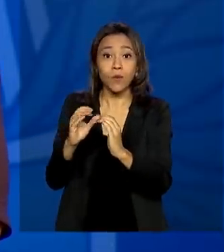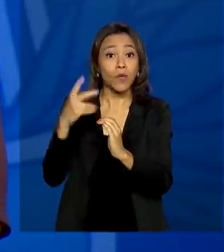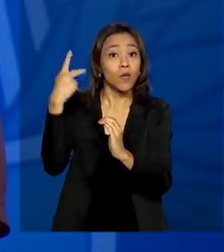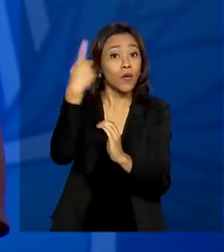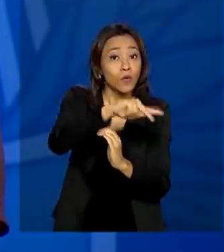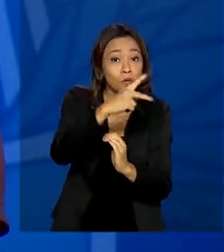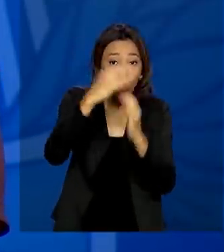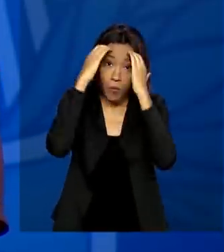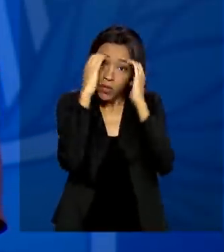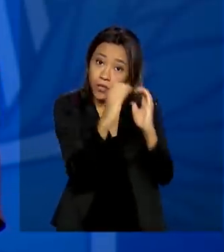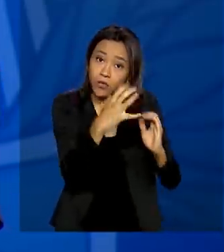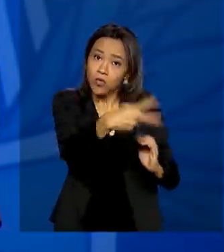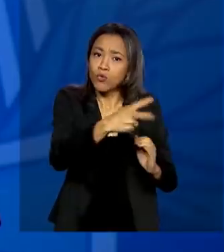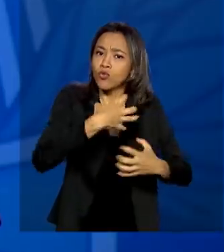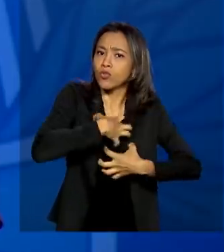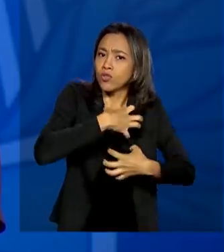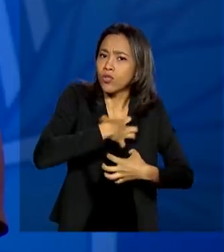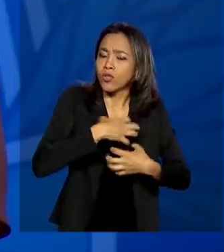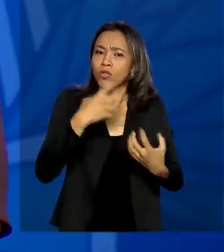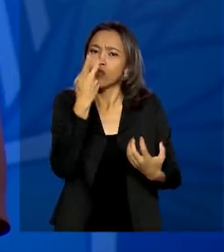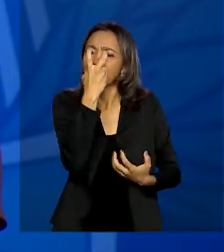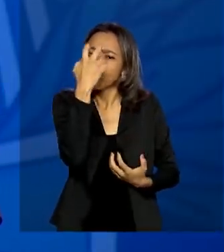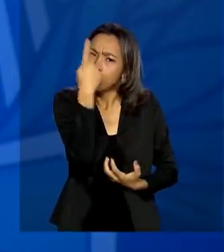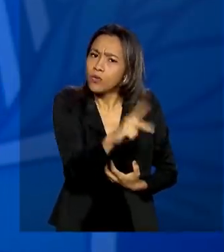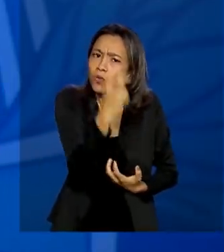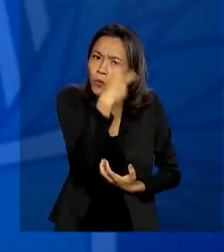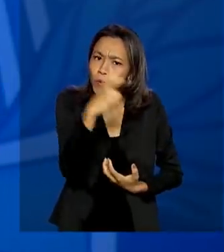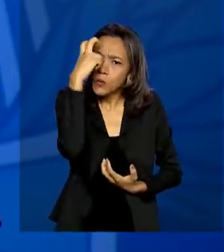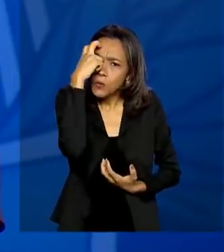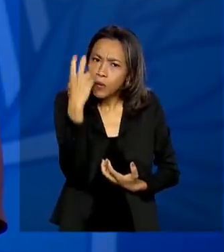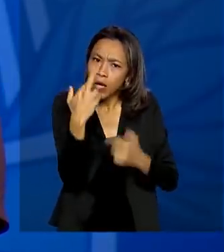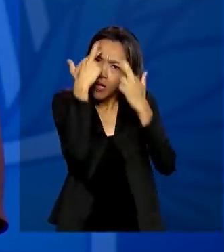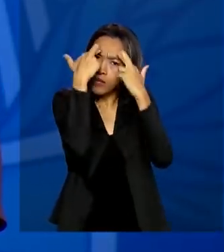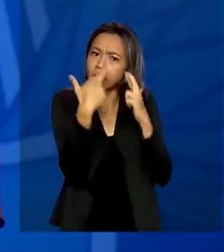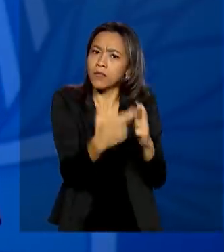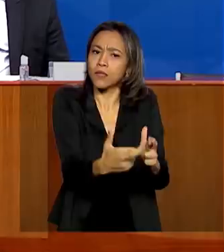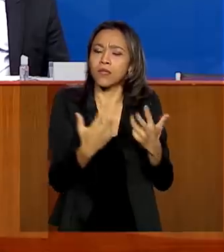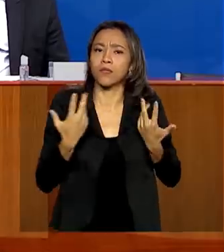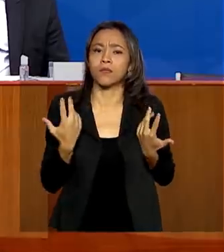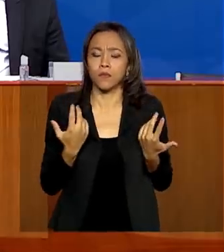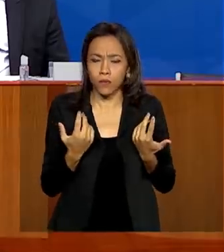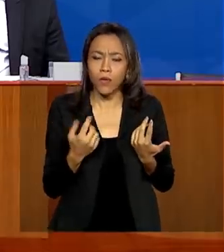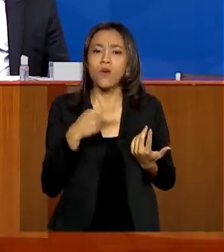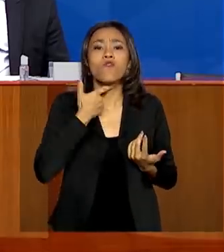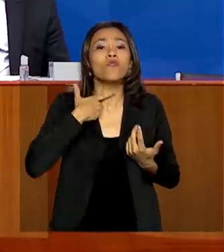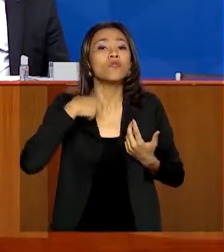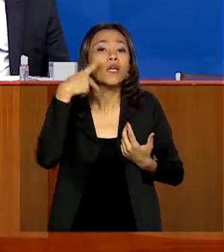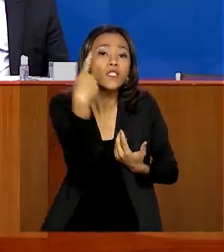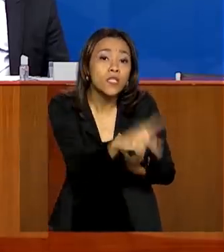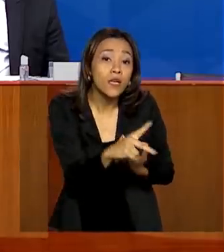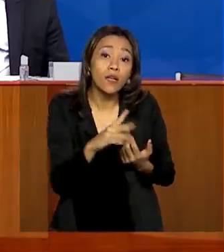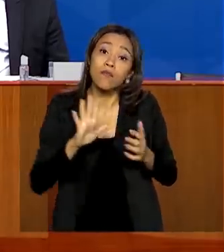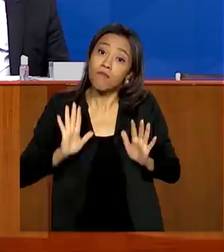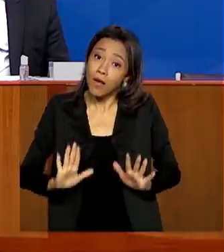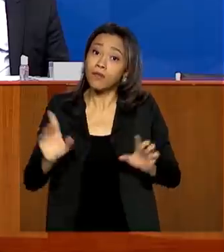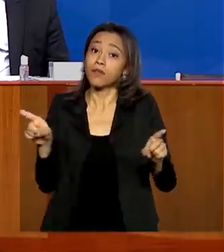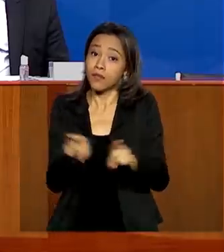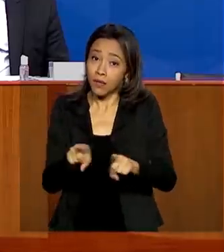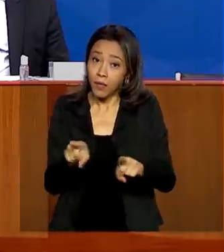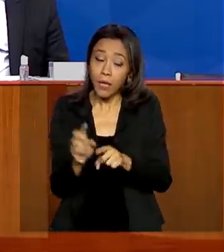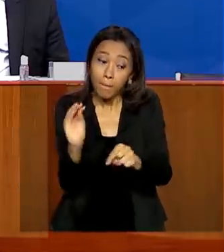peculiaridades, obedecendo toda a sua cultura, respeitando a sua cultura, respeitando o desejo dos povos, mas também